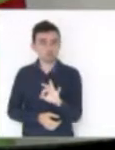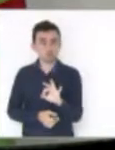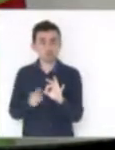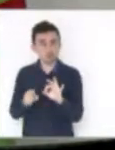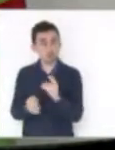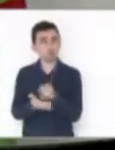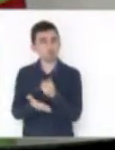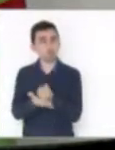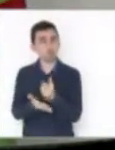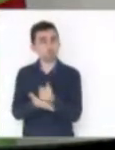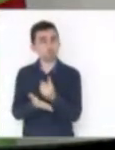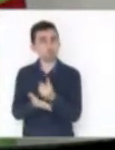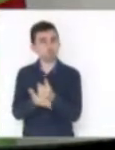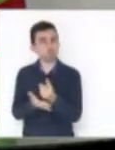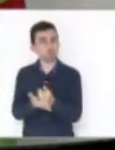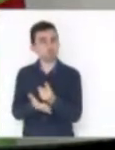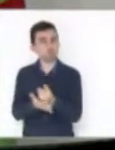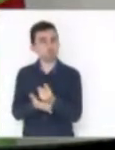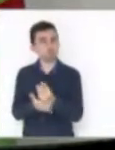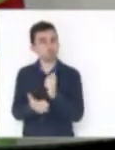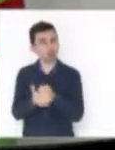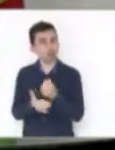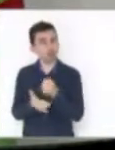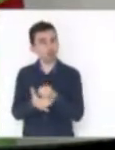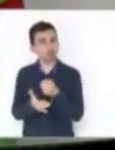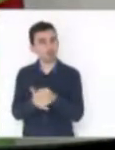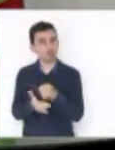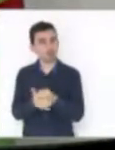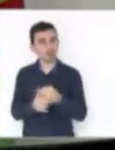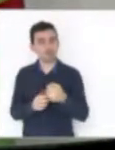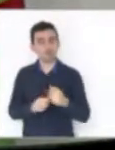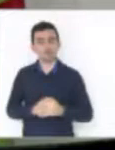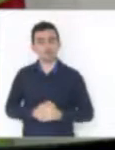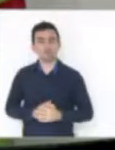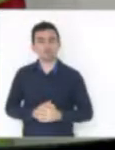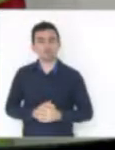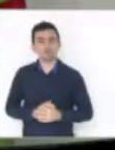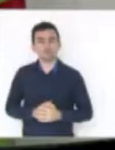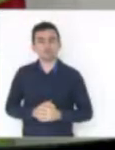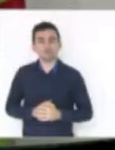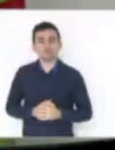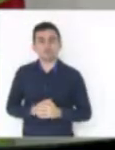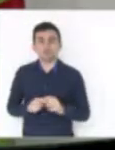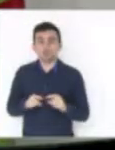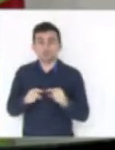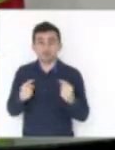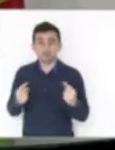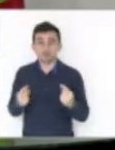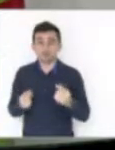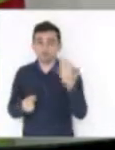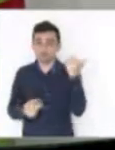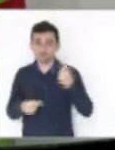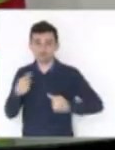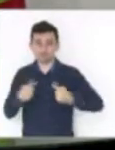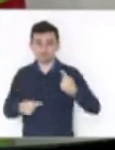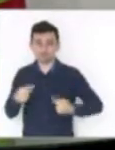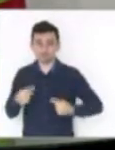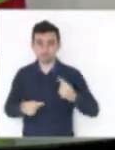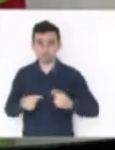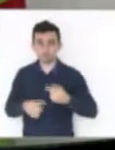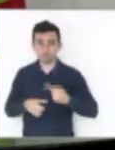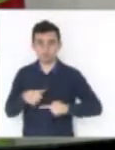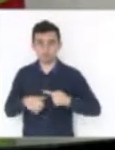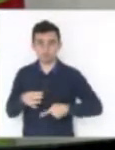continua contribuindo com 4,5%. Quando nós fizemos o debate na